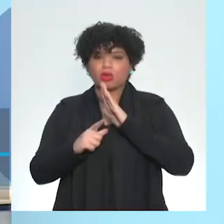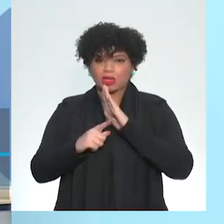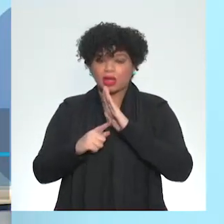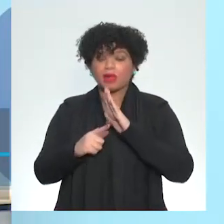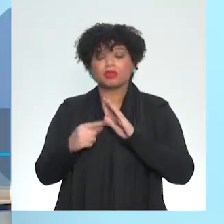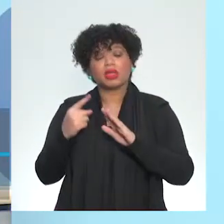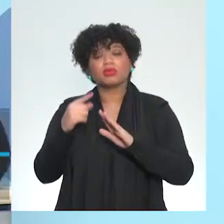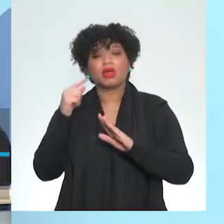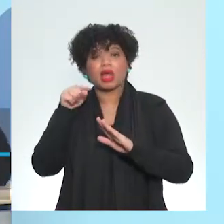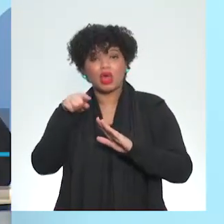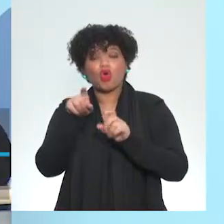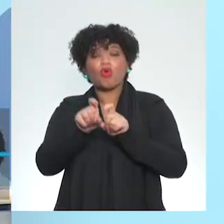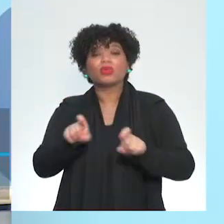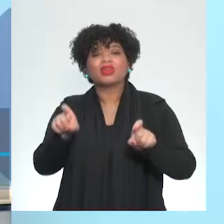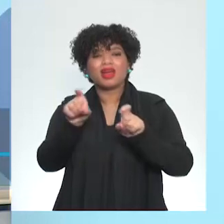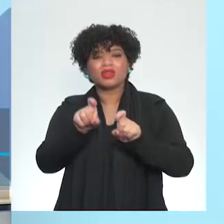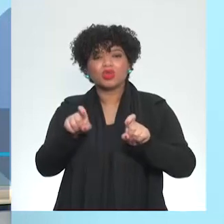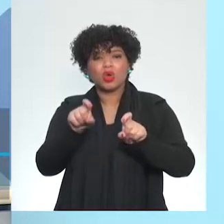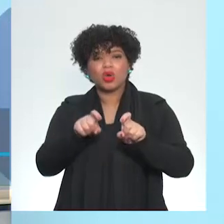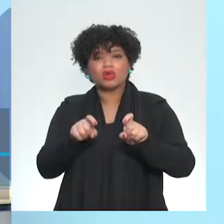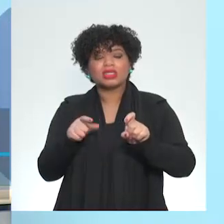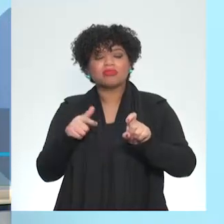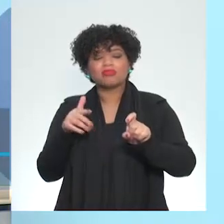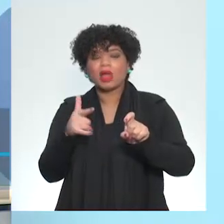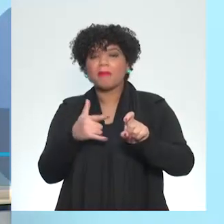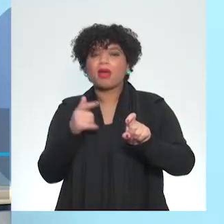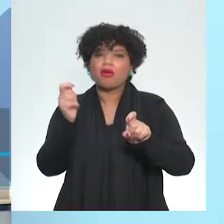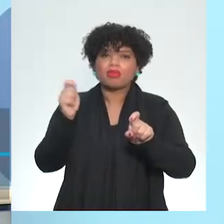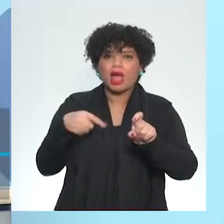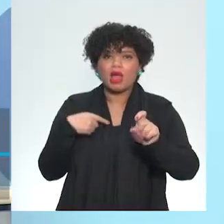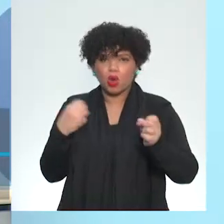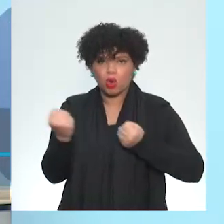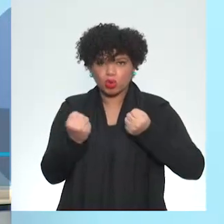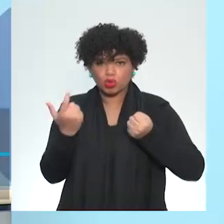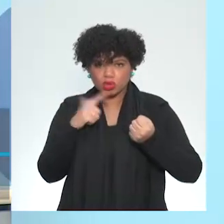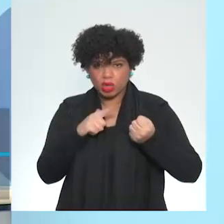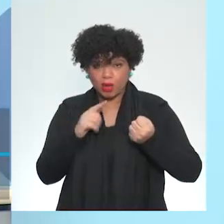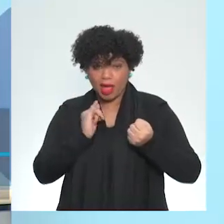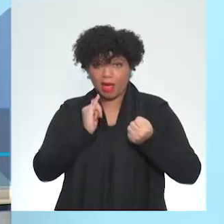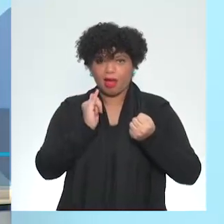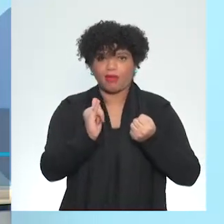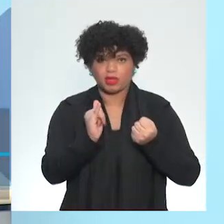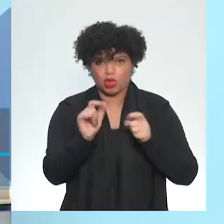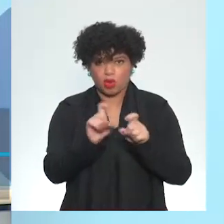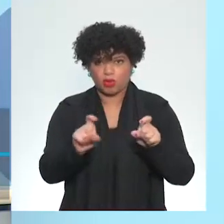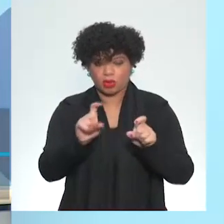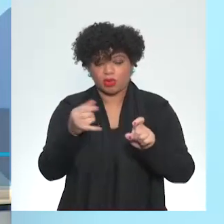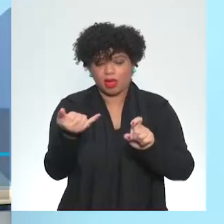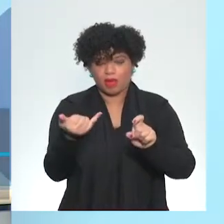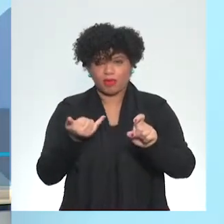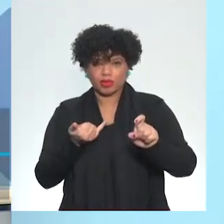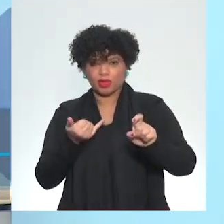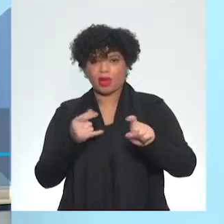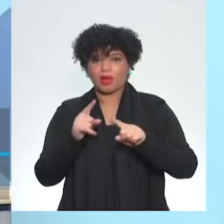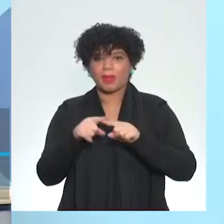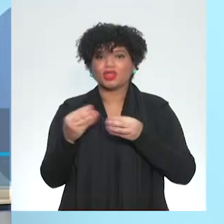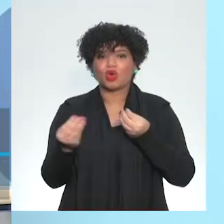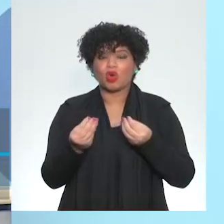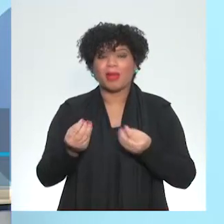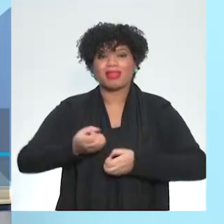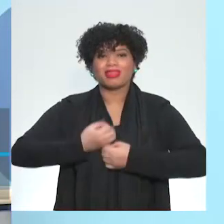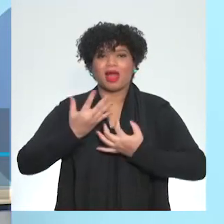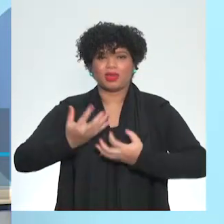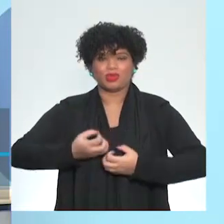explicar para ele, ok, eu quero que você me diga se eu posso dirigir. E eu quero que você me diga isso baseado na minha idade. Então,